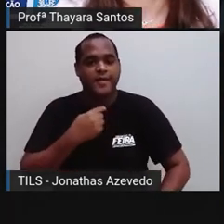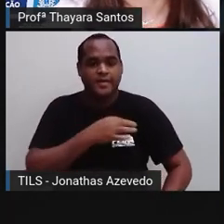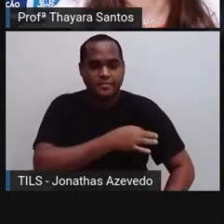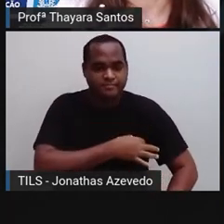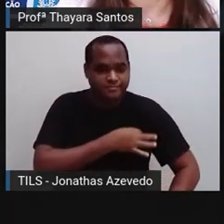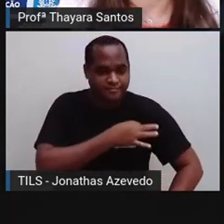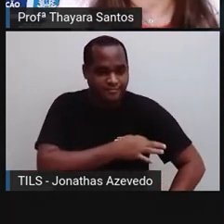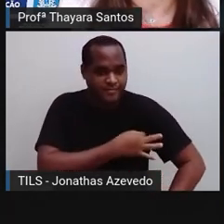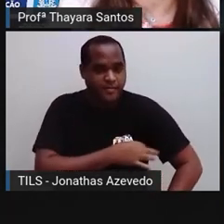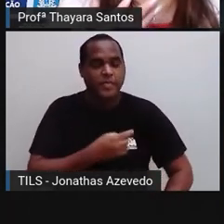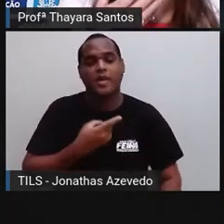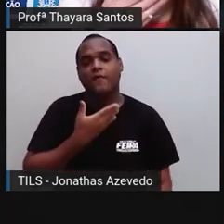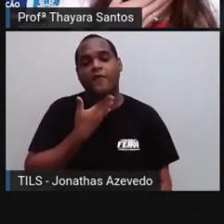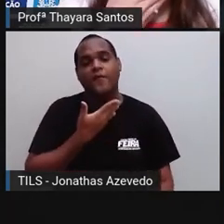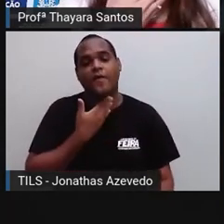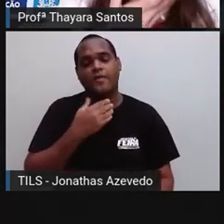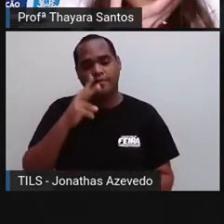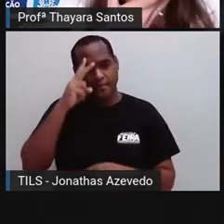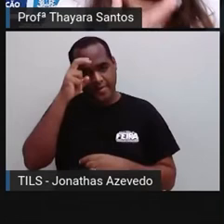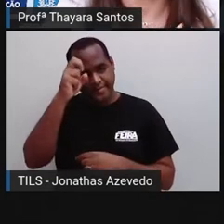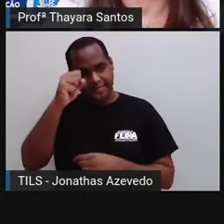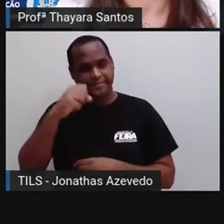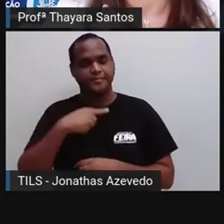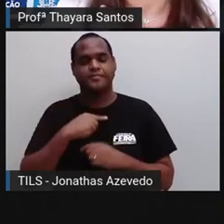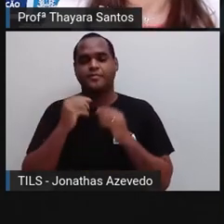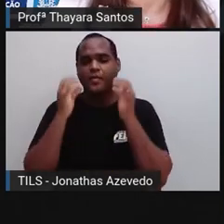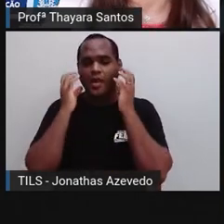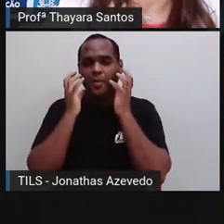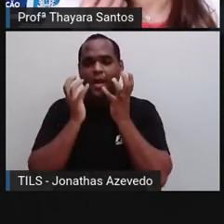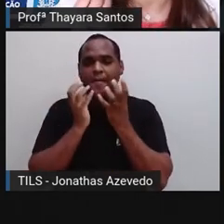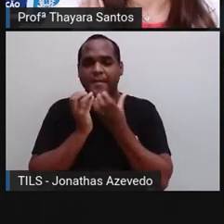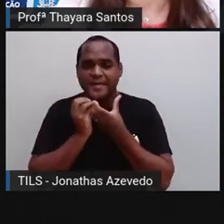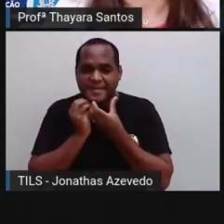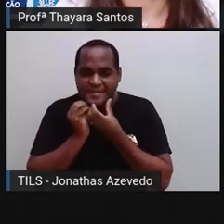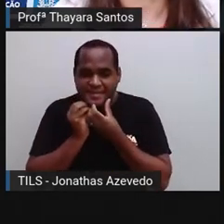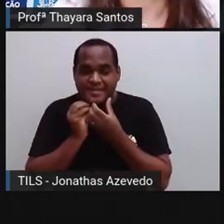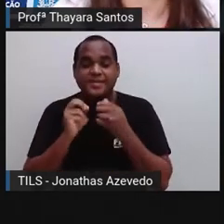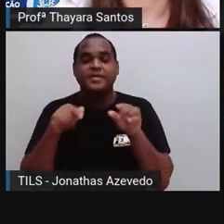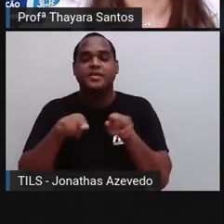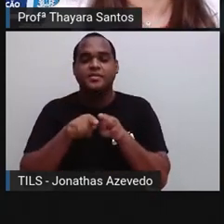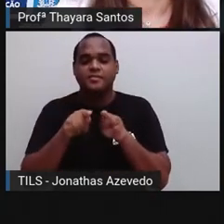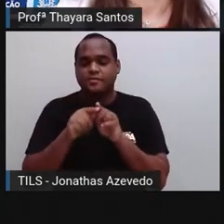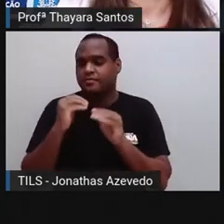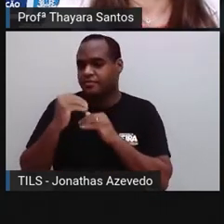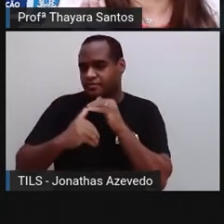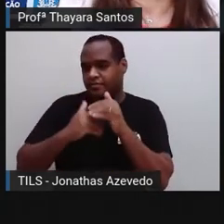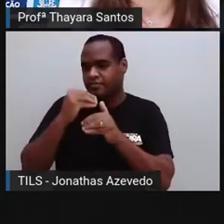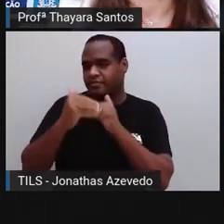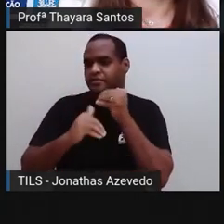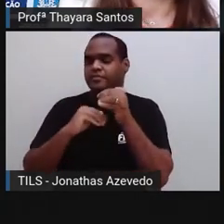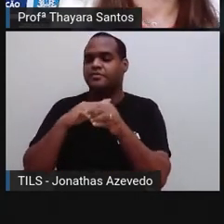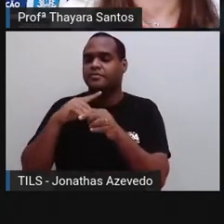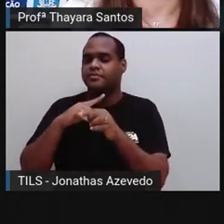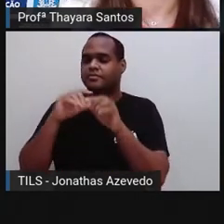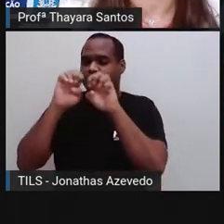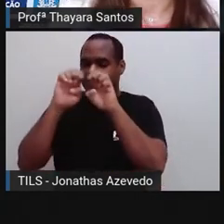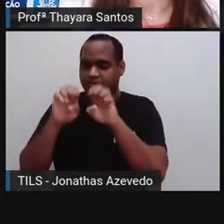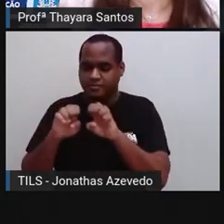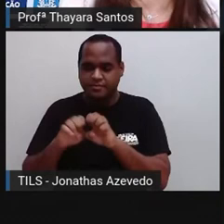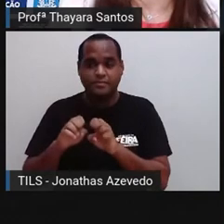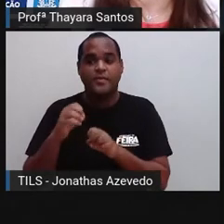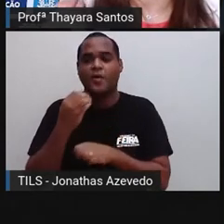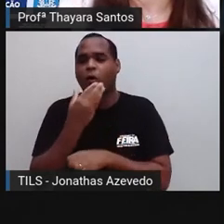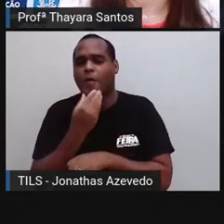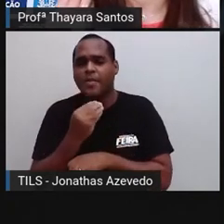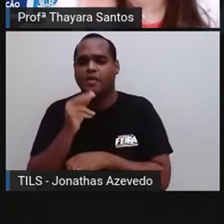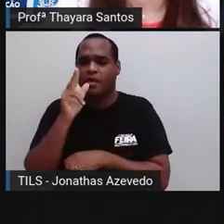a voz começa a ficar mais grossa, a barba começa a aparecer, o desenvolvimento da estrutura reprodutiva do homem,